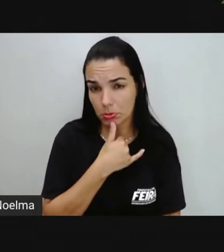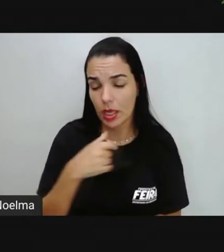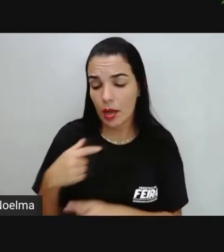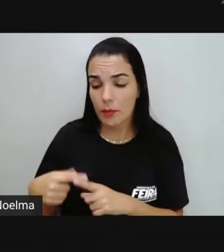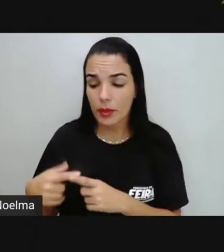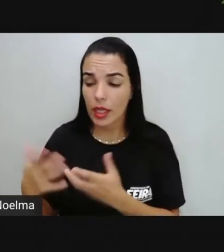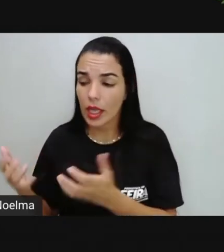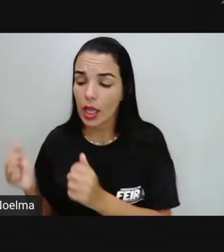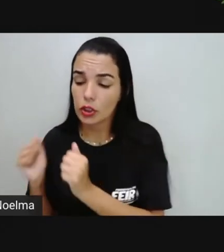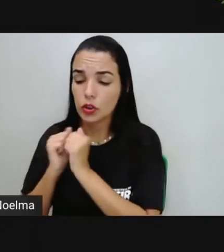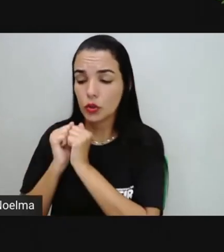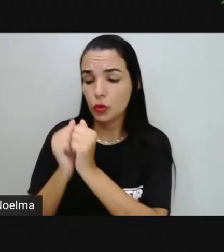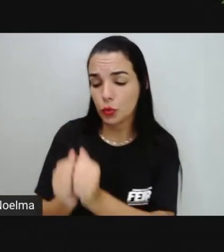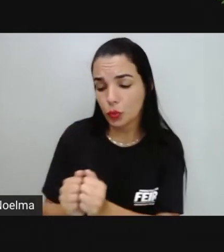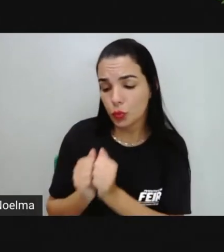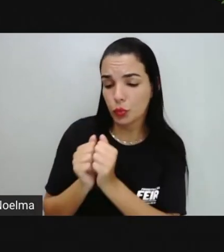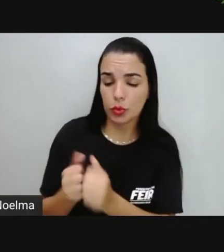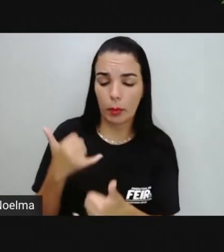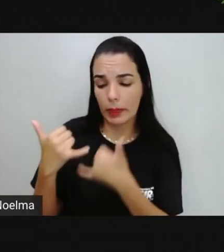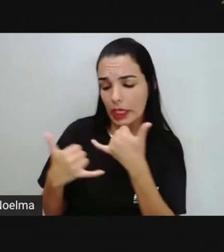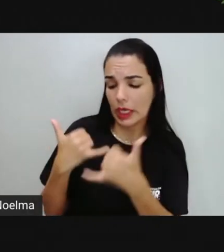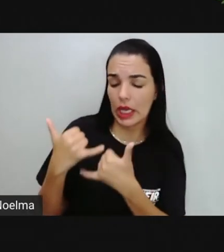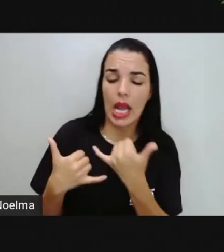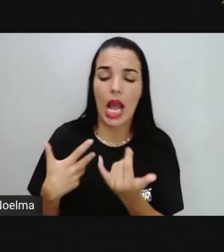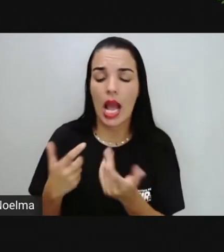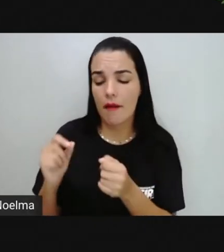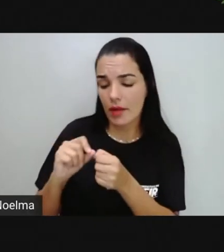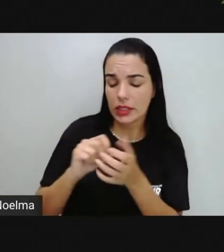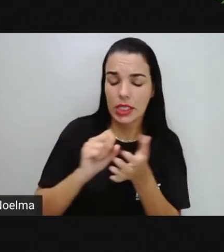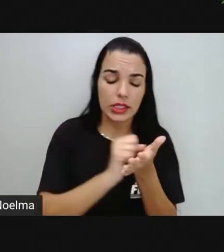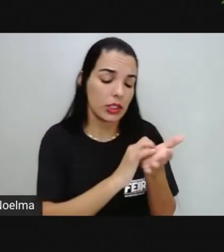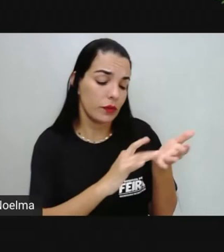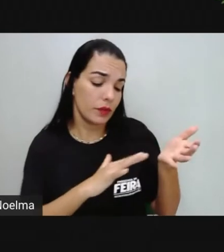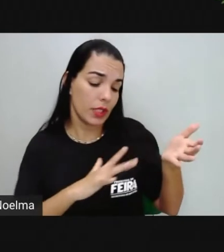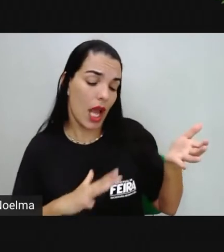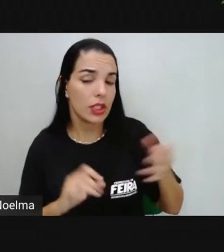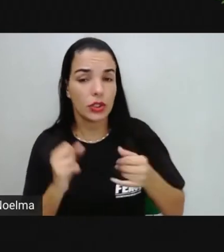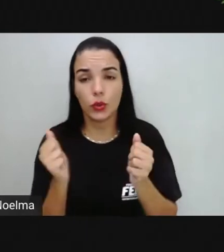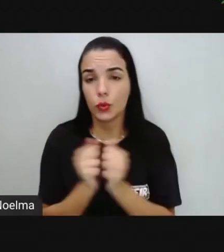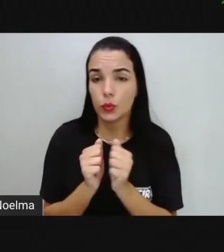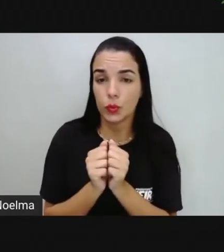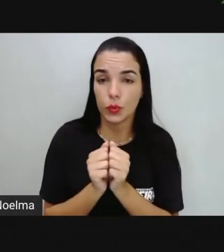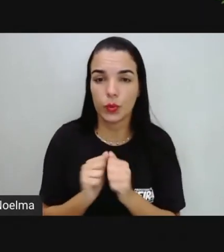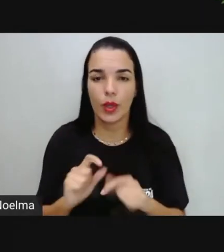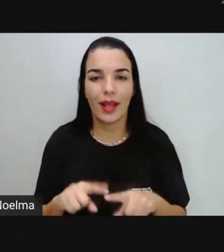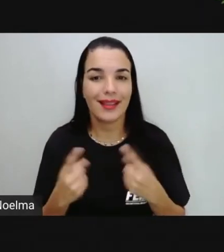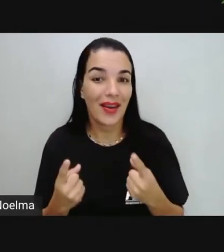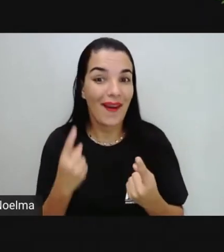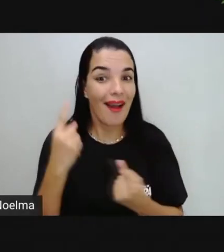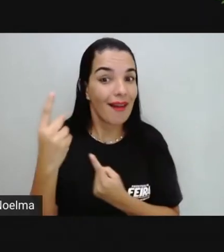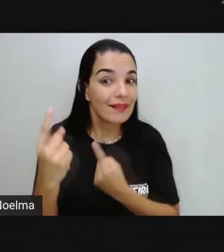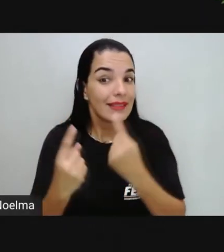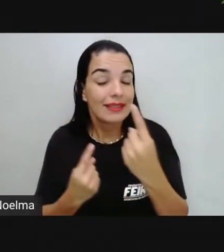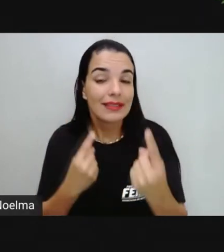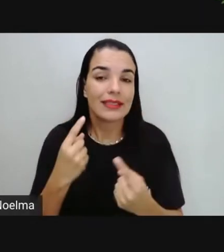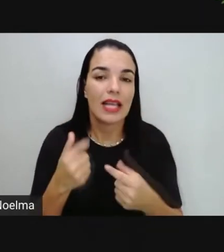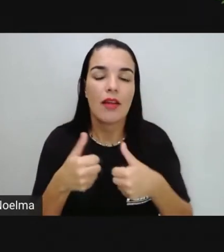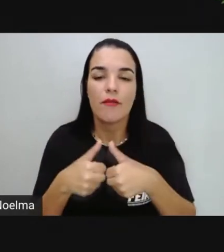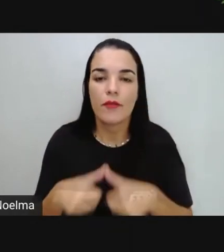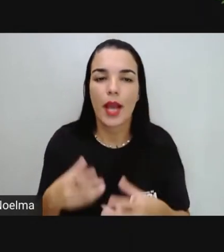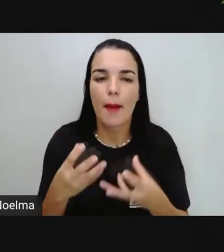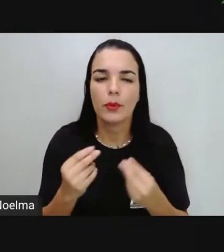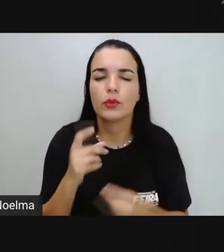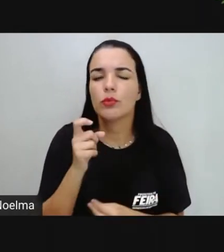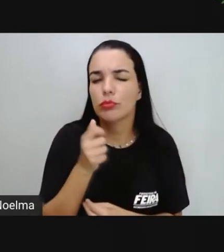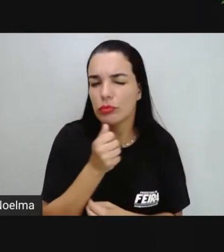costuma realizar as atividades, brincar na hora do intervalo, né? Então, geralmente, a gente fica muito triste quando aquele